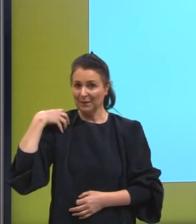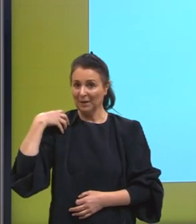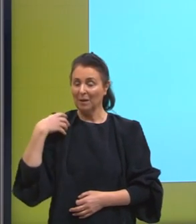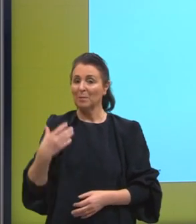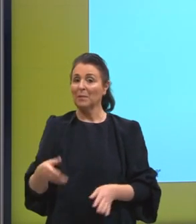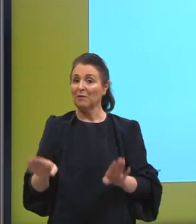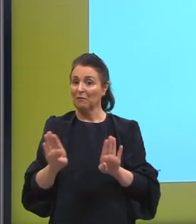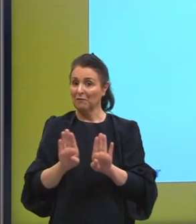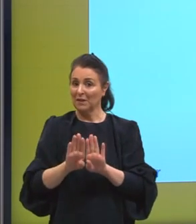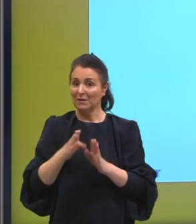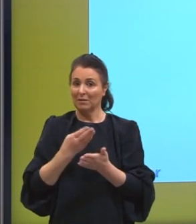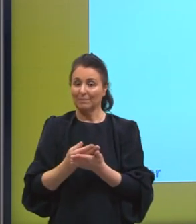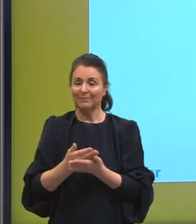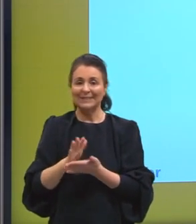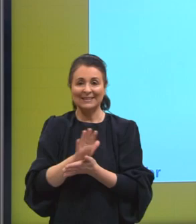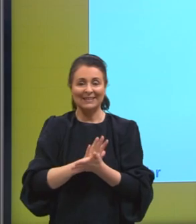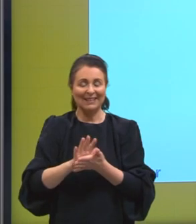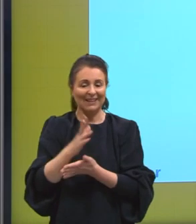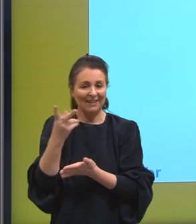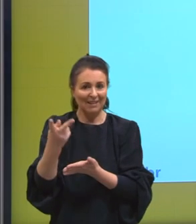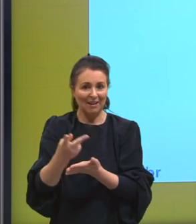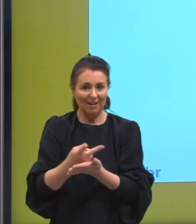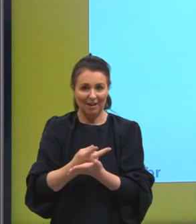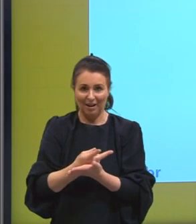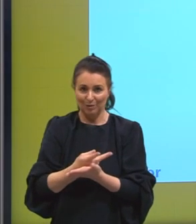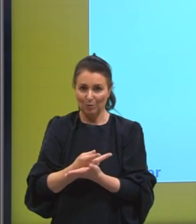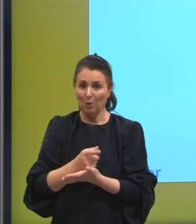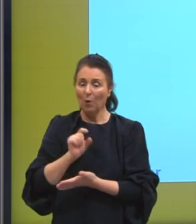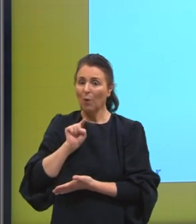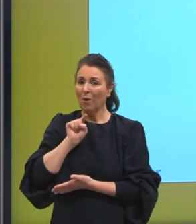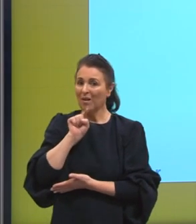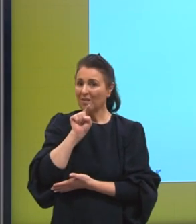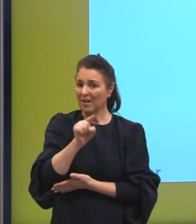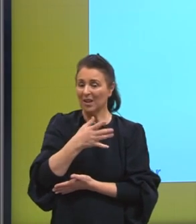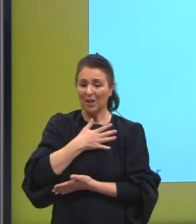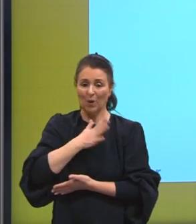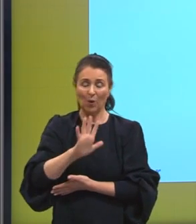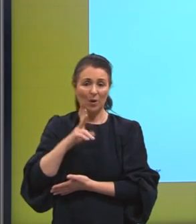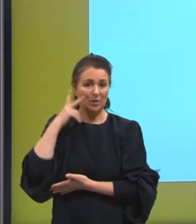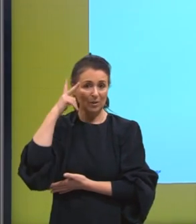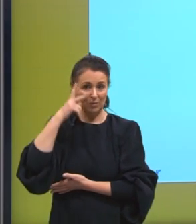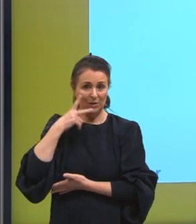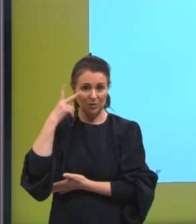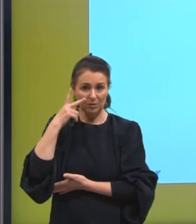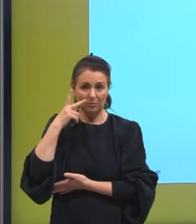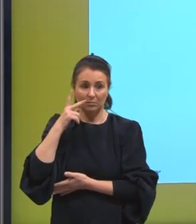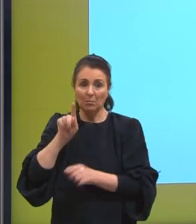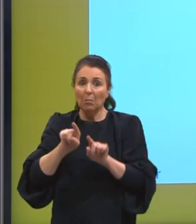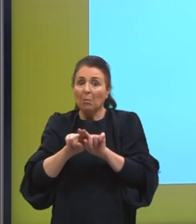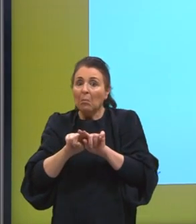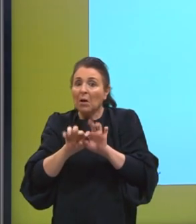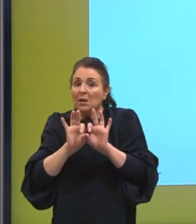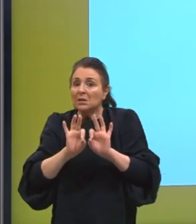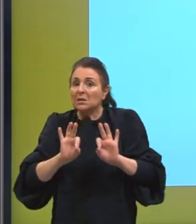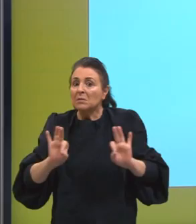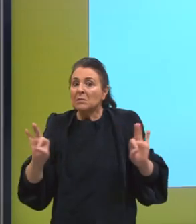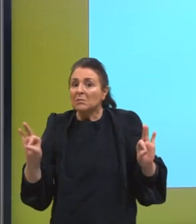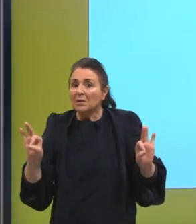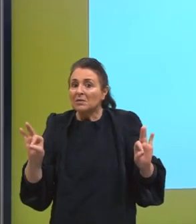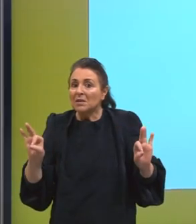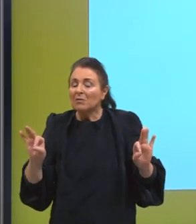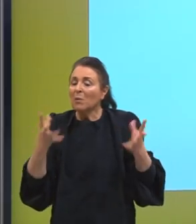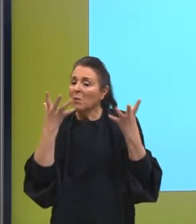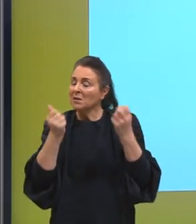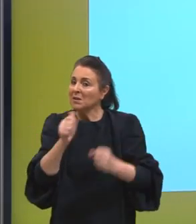não há nada de errado com aqueles que não gostam de política simplesmente serão governados